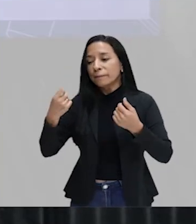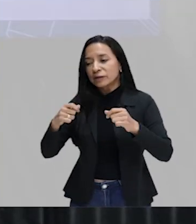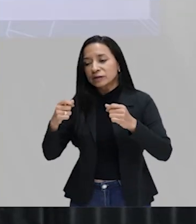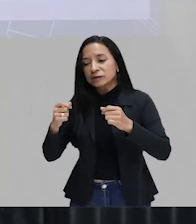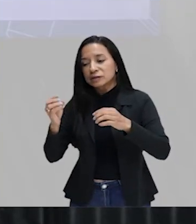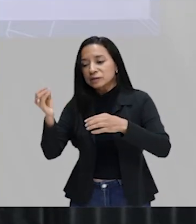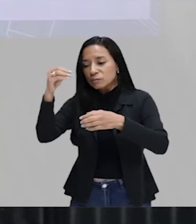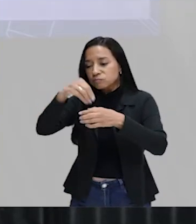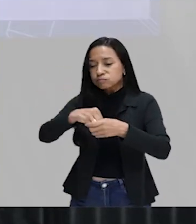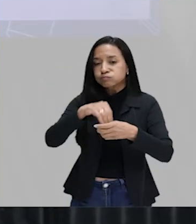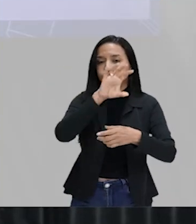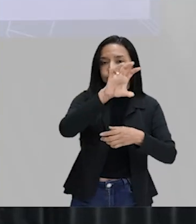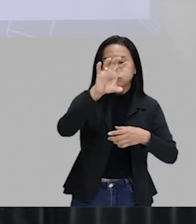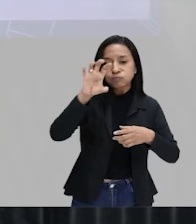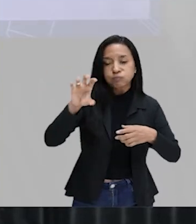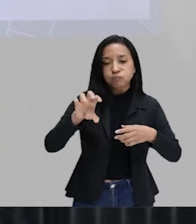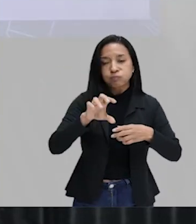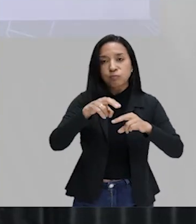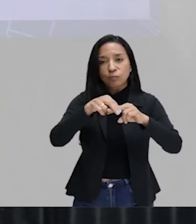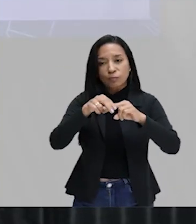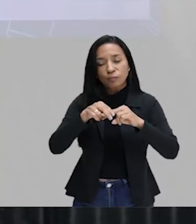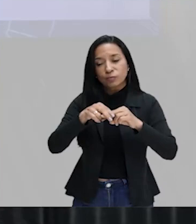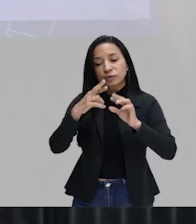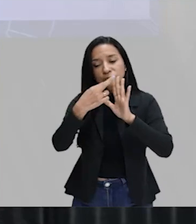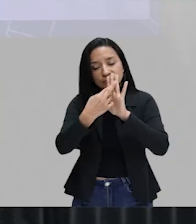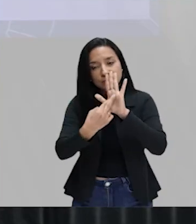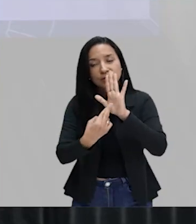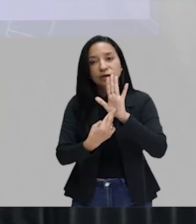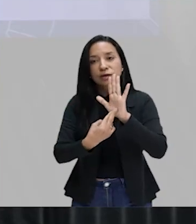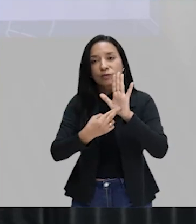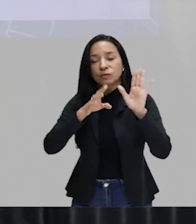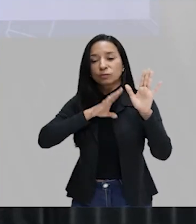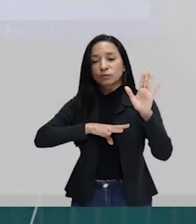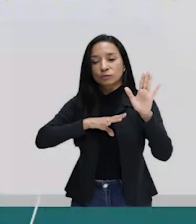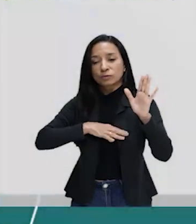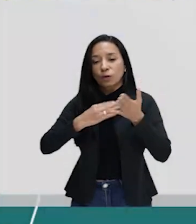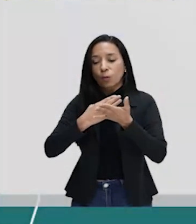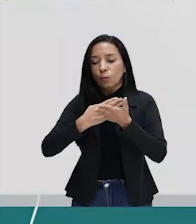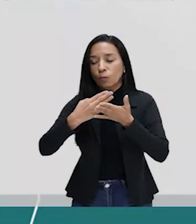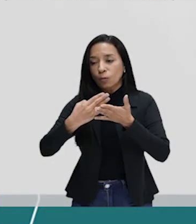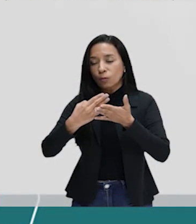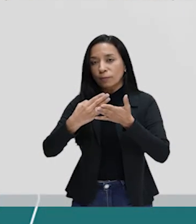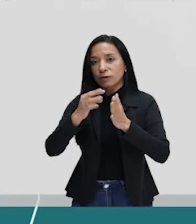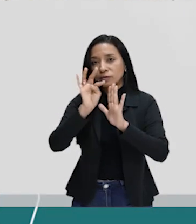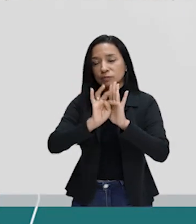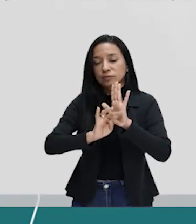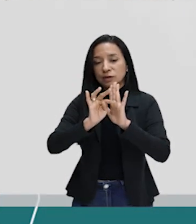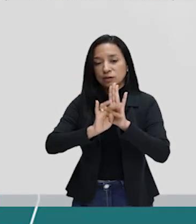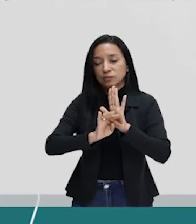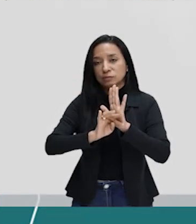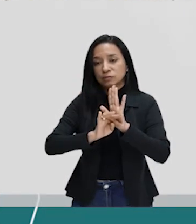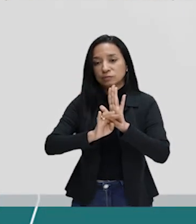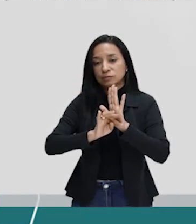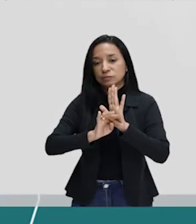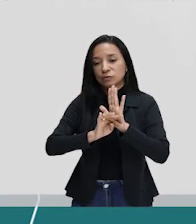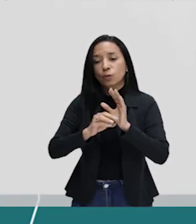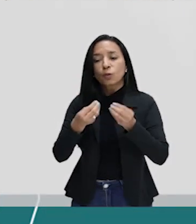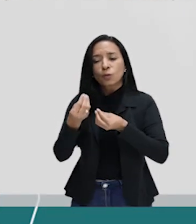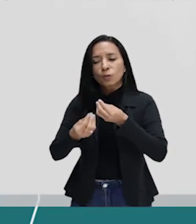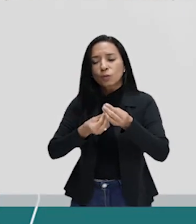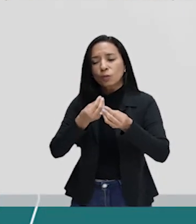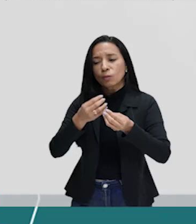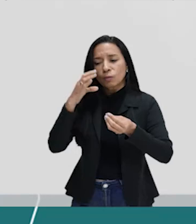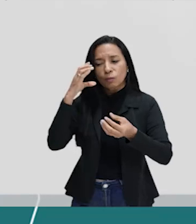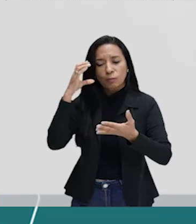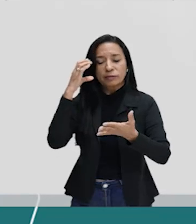por isso a norma da língua. Aí eu começo o meu texto, o meu artigo com uma tese. Aí os parágrafos